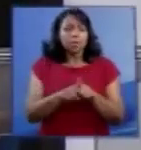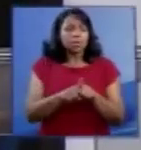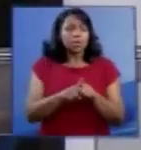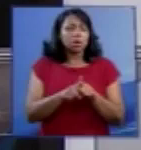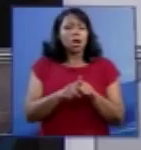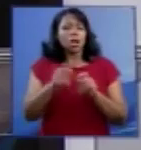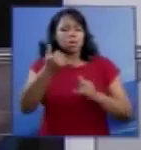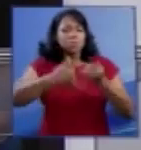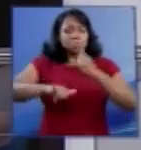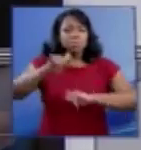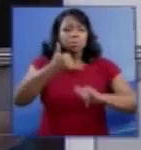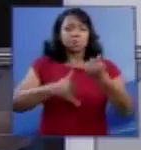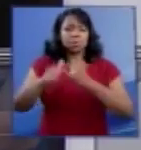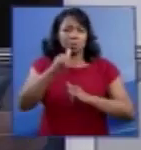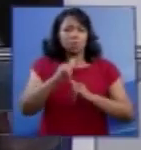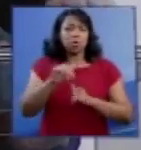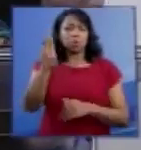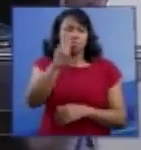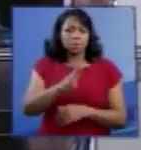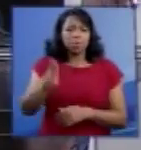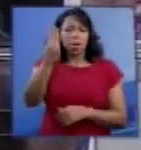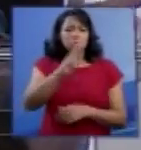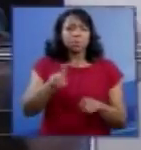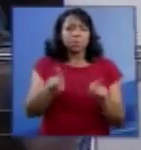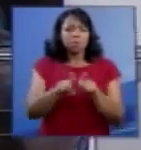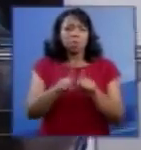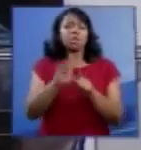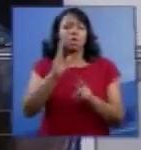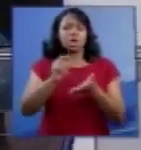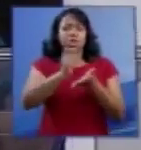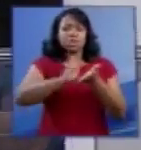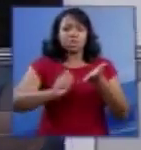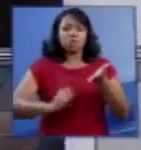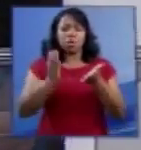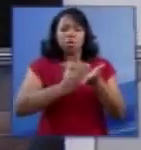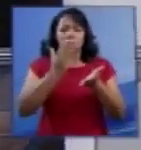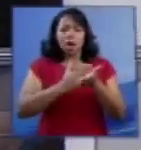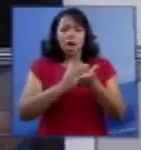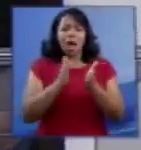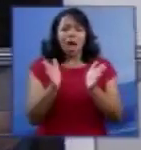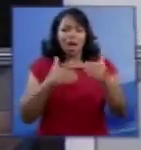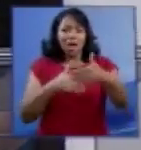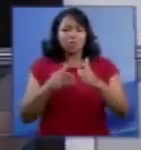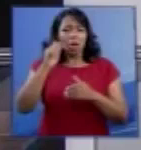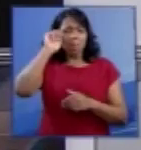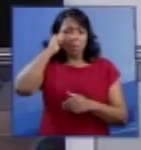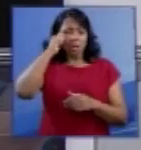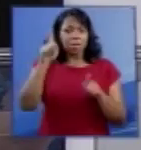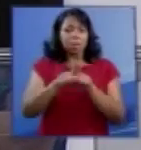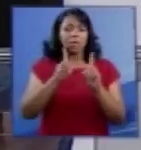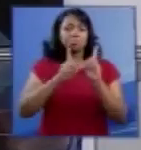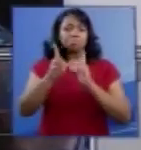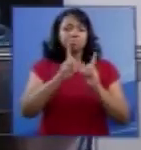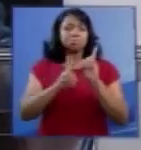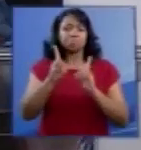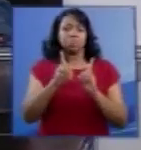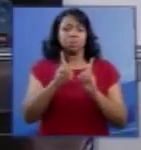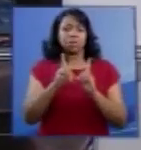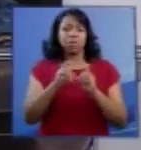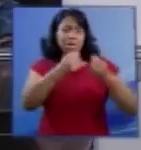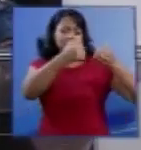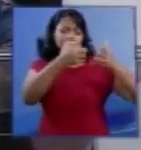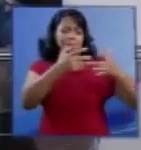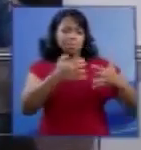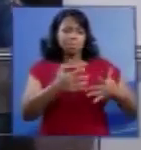bioquímico da Universidade de Pensilvânia, que escreveu o livro A Caixa Preta de Darwin, no qual ele nos